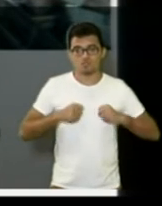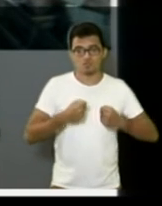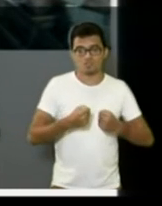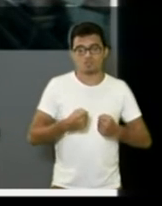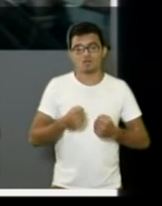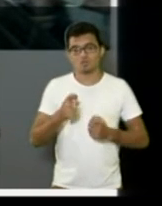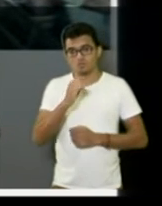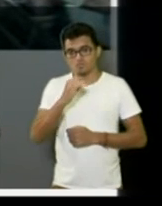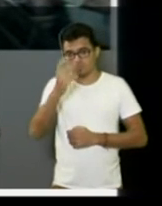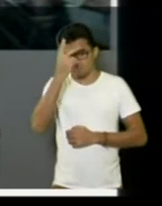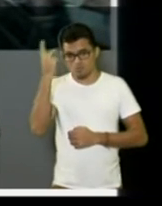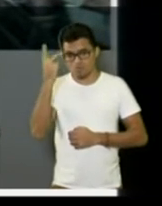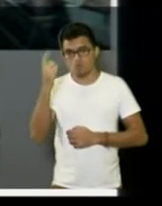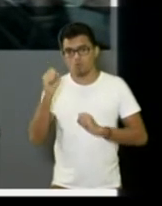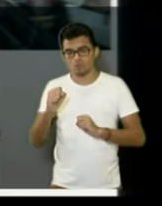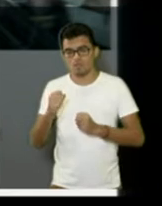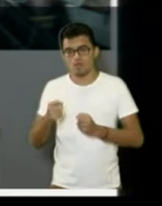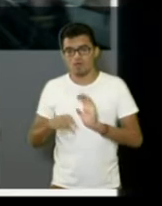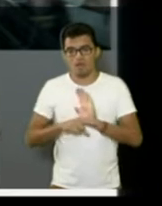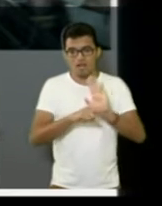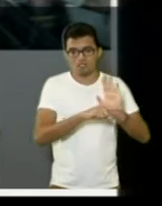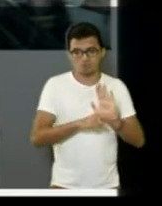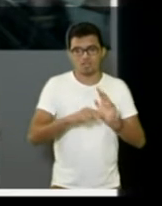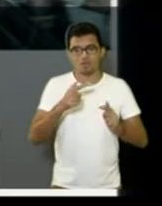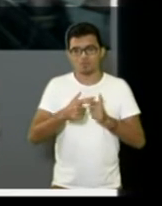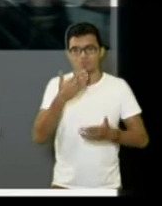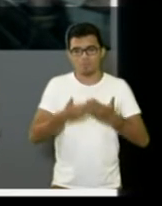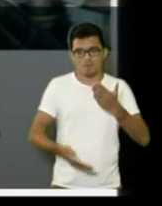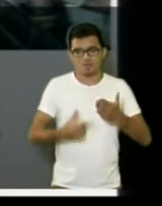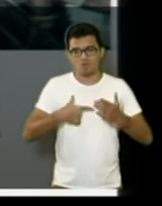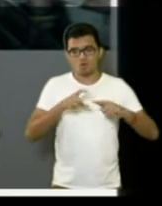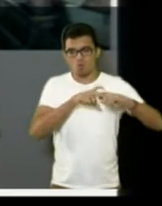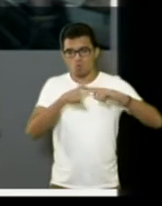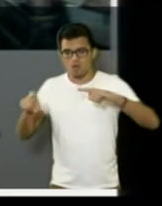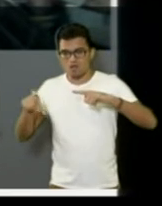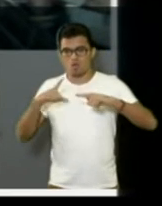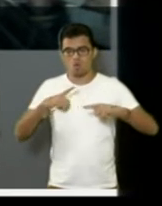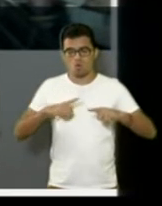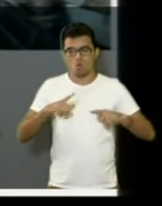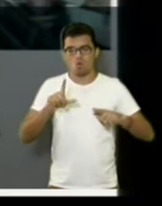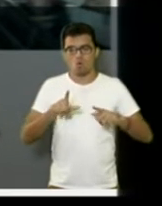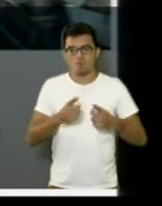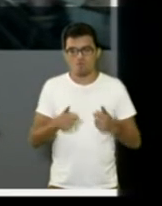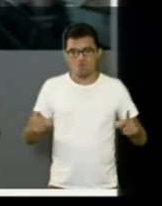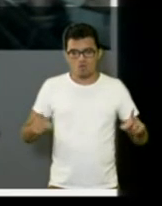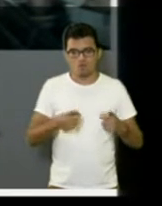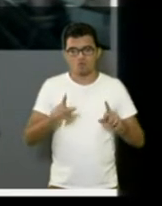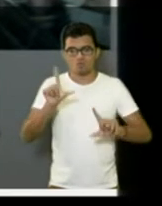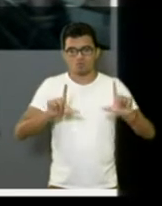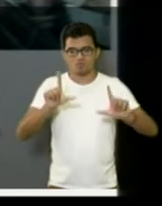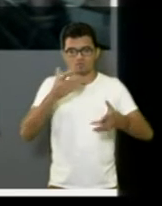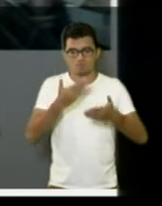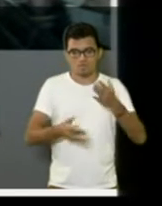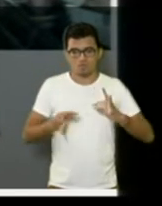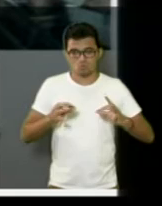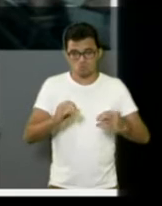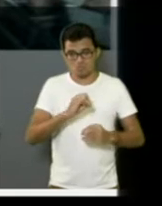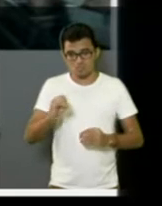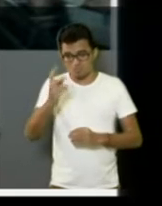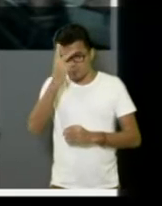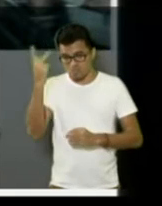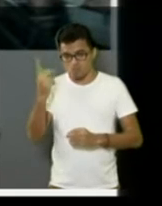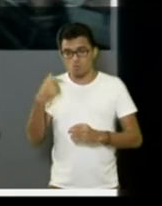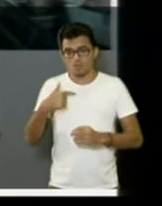guarda-roupa, que perdeu o guarda-roupa, cama, televisão, móveis, sofá, perdeu tudo praticamente, essa família e uma outra. Se puder alguma